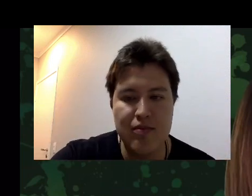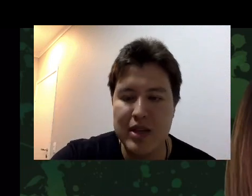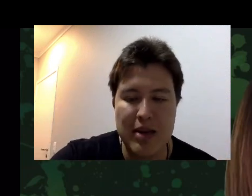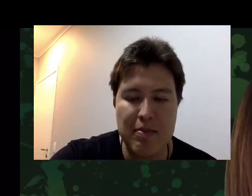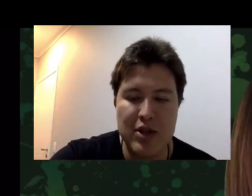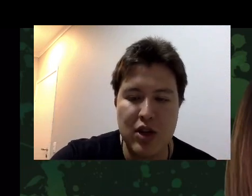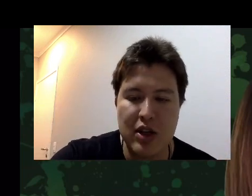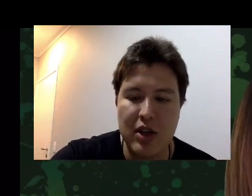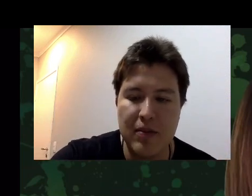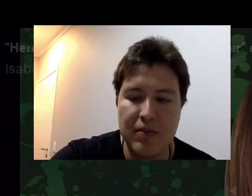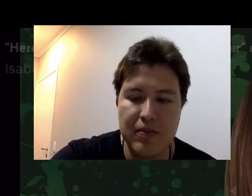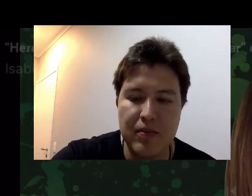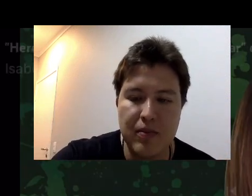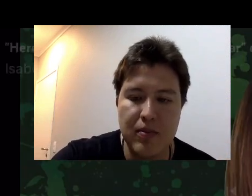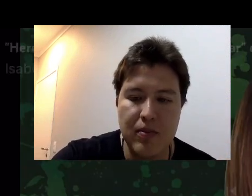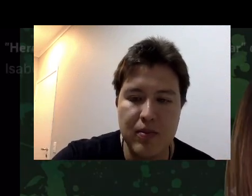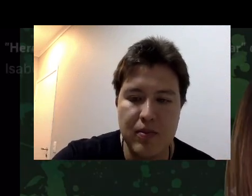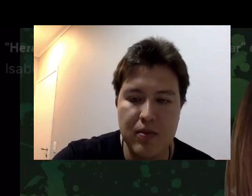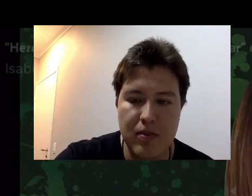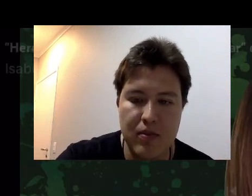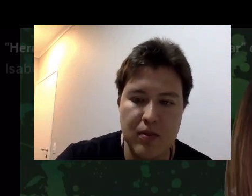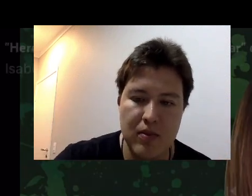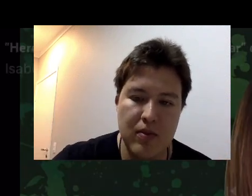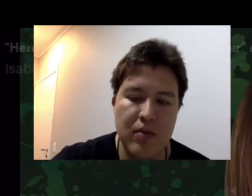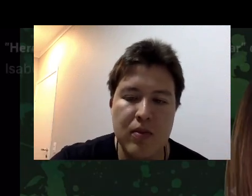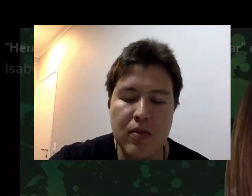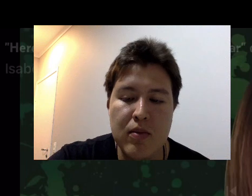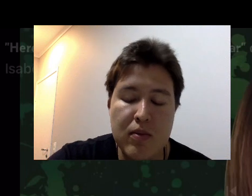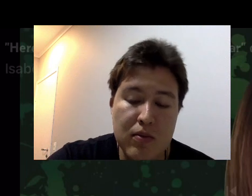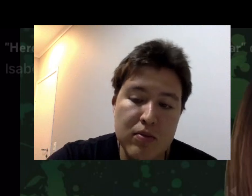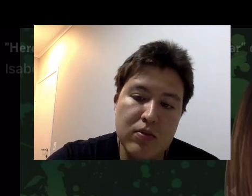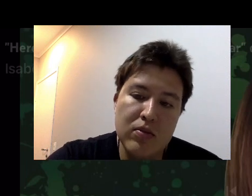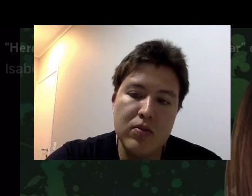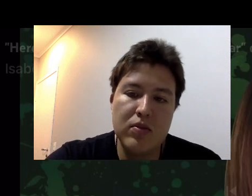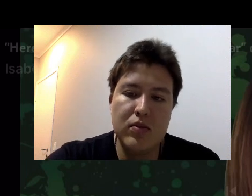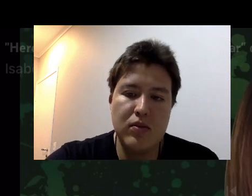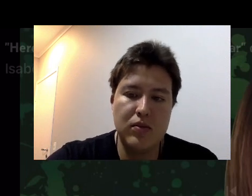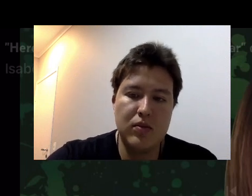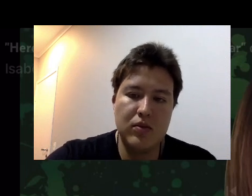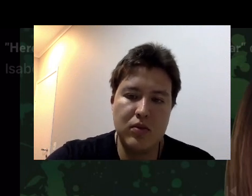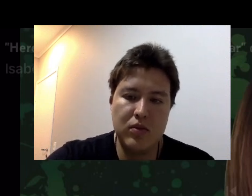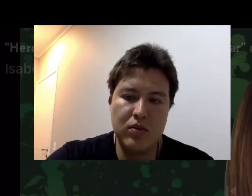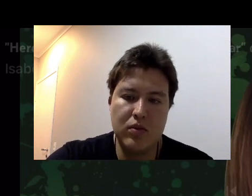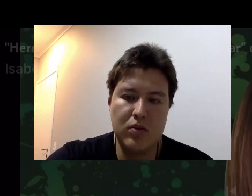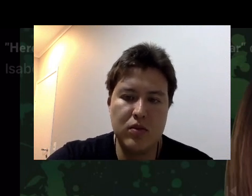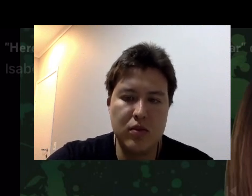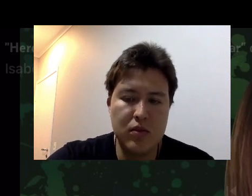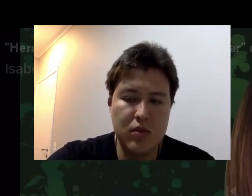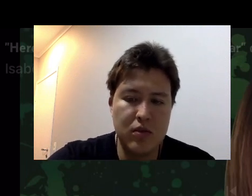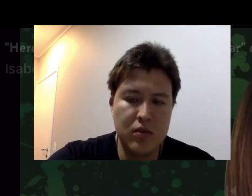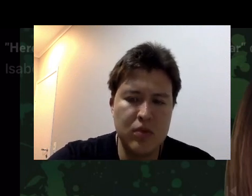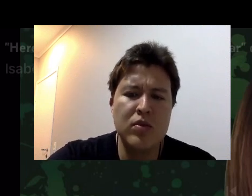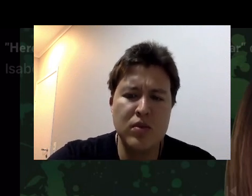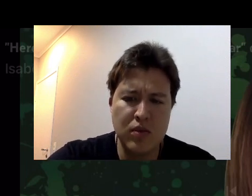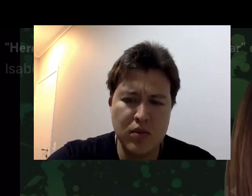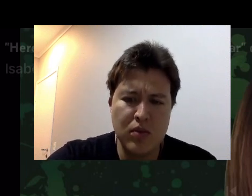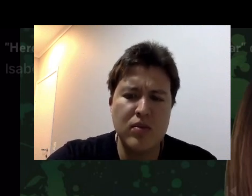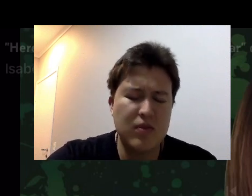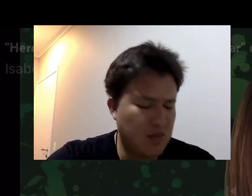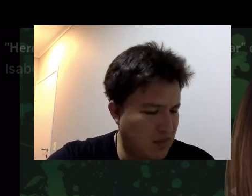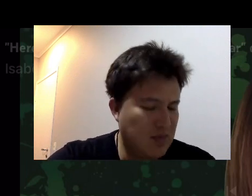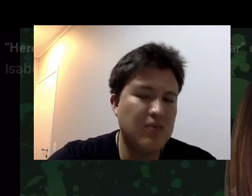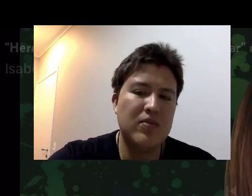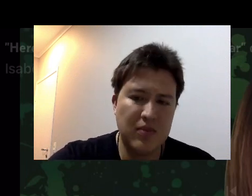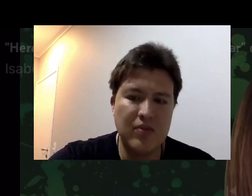É impressionante. Você é inseguro sobre quem está vendo aquela cena. E com isso ele cria em você aquela situação